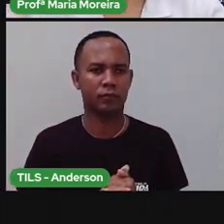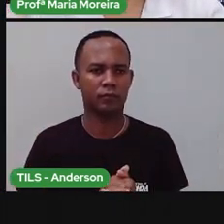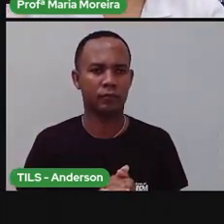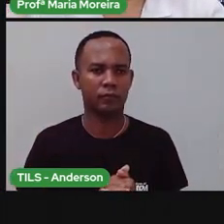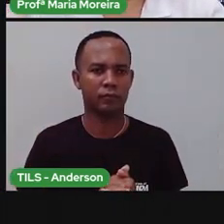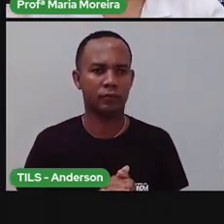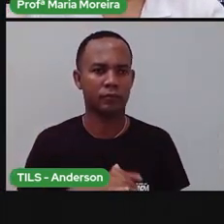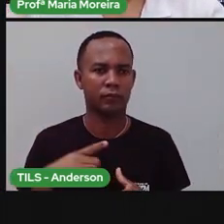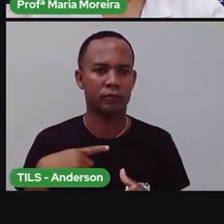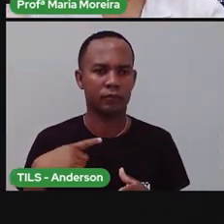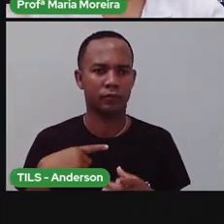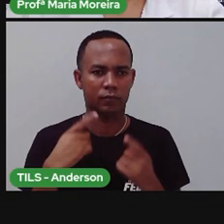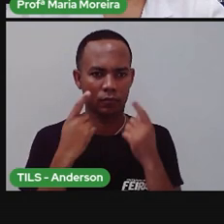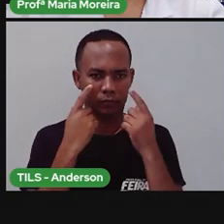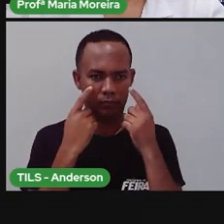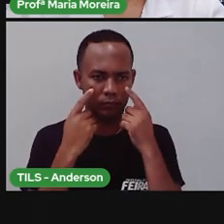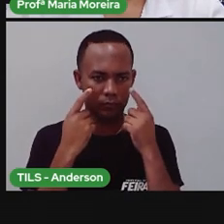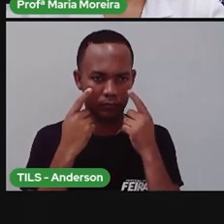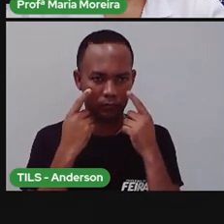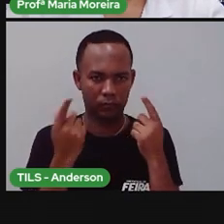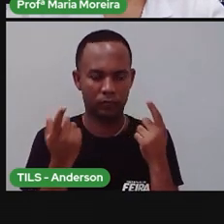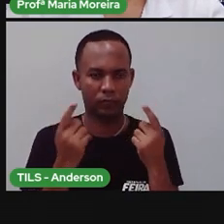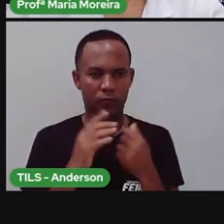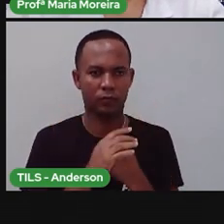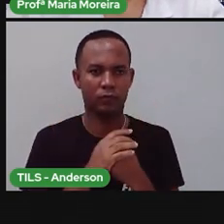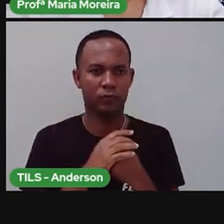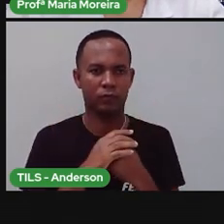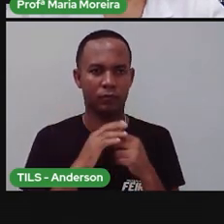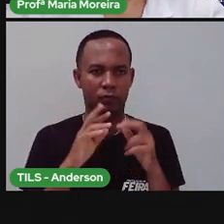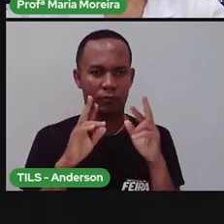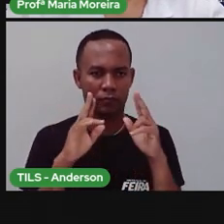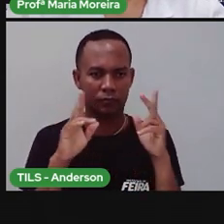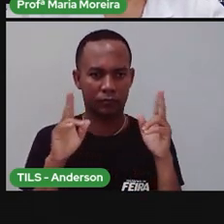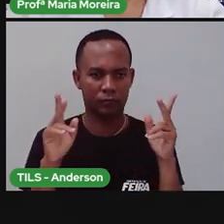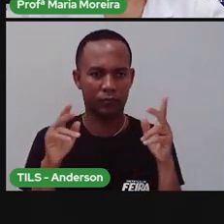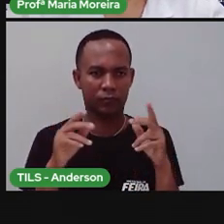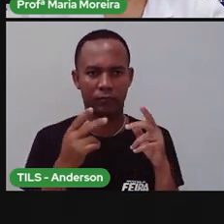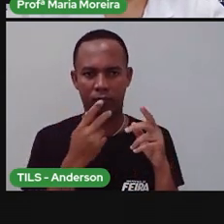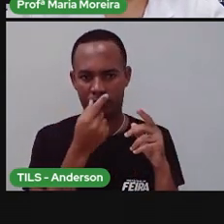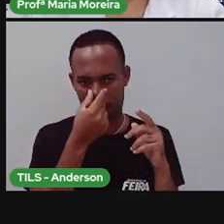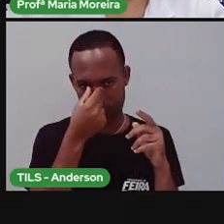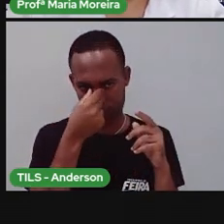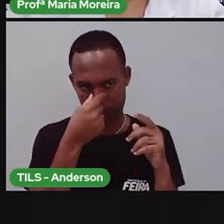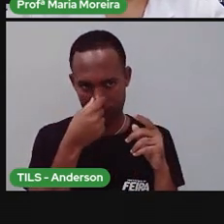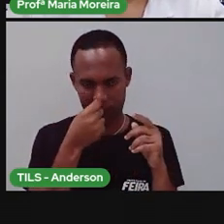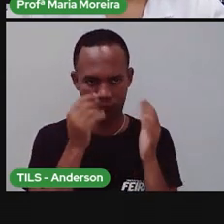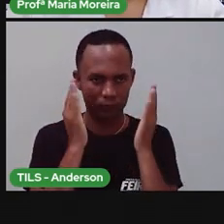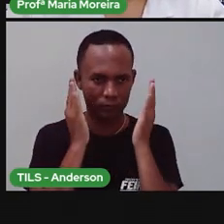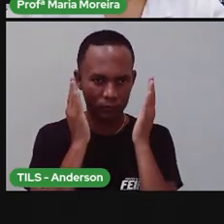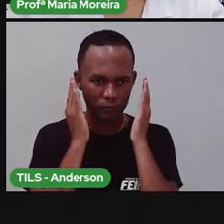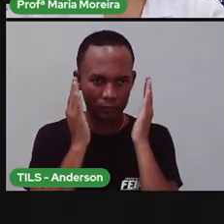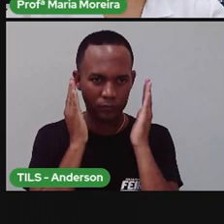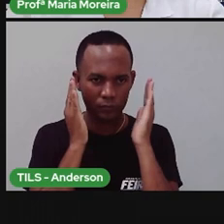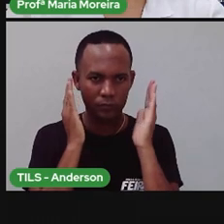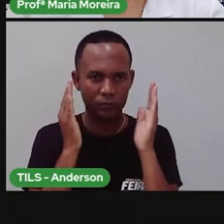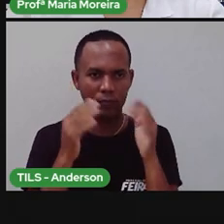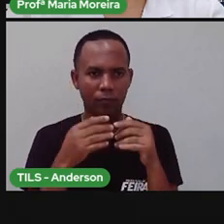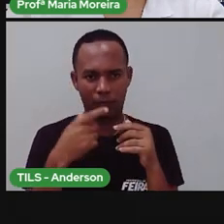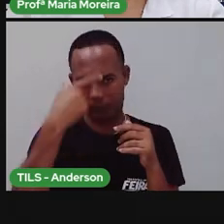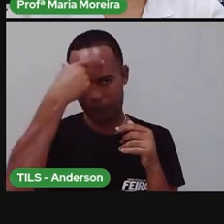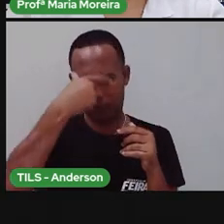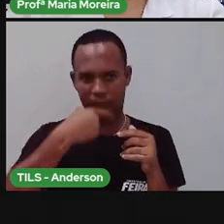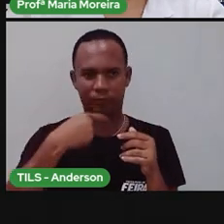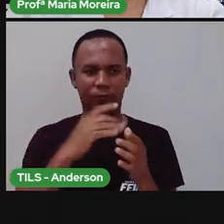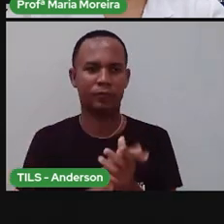Ela tem olhos claros, nariz pequeno, né? Um rostinho redondo. E se a gente fosse definir